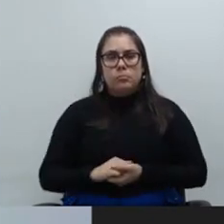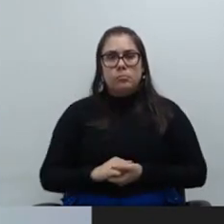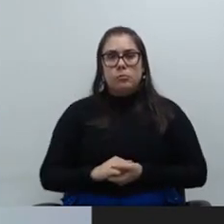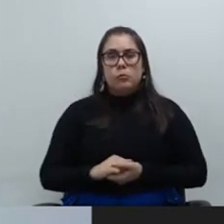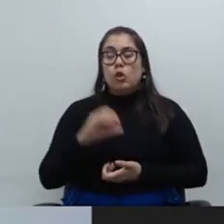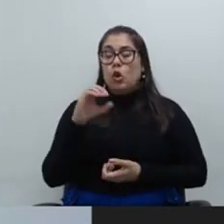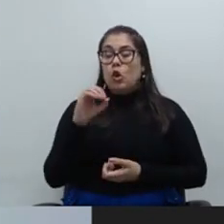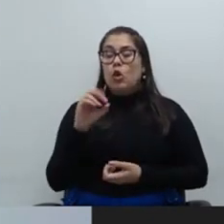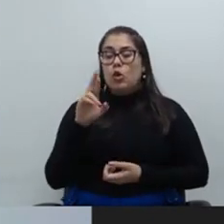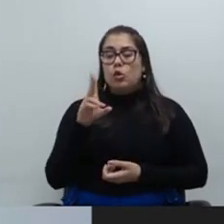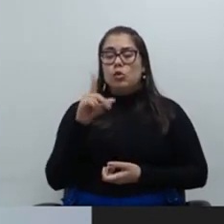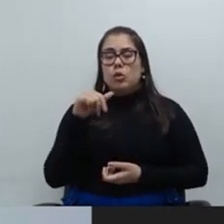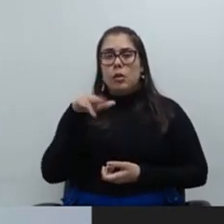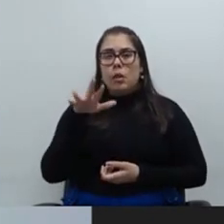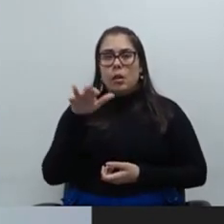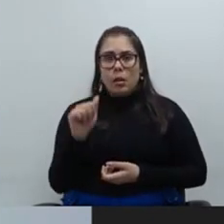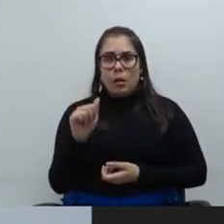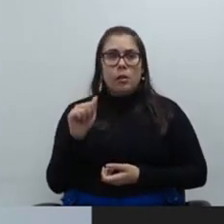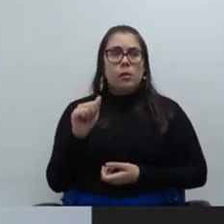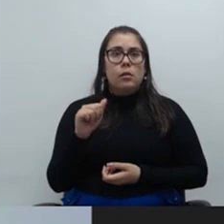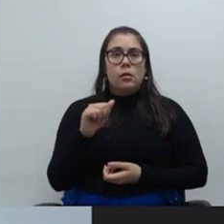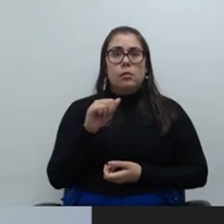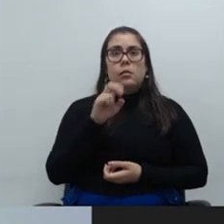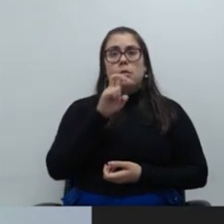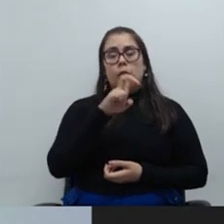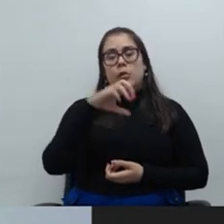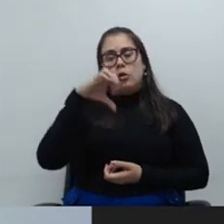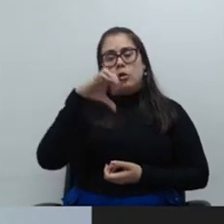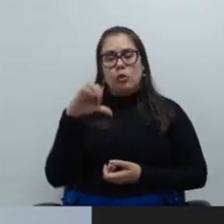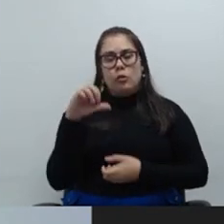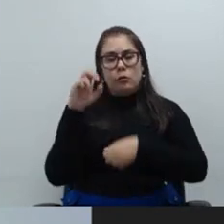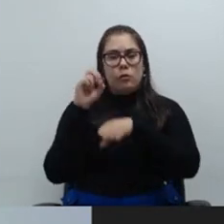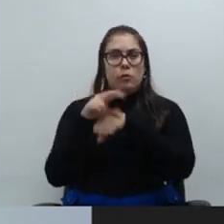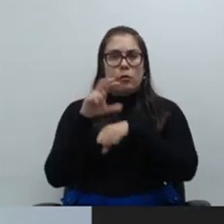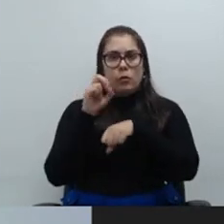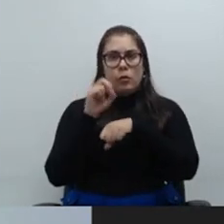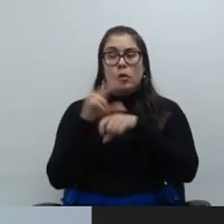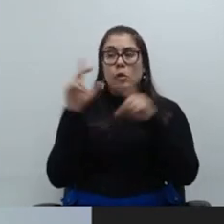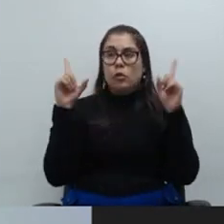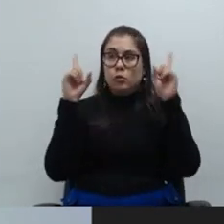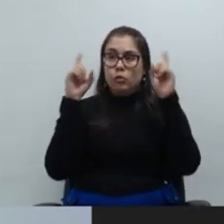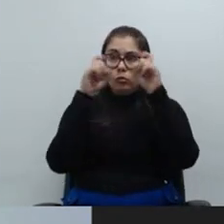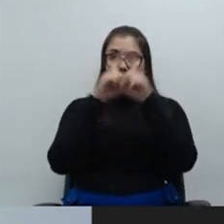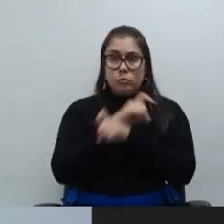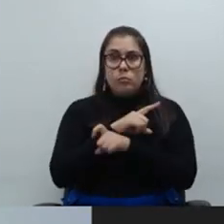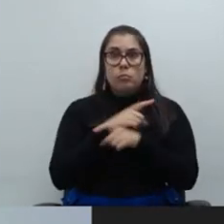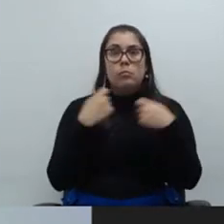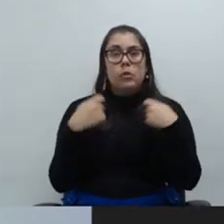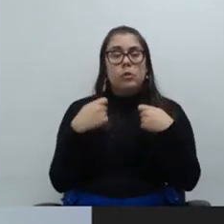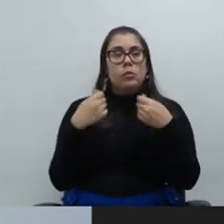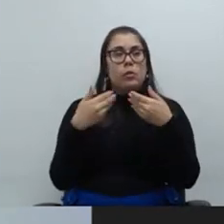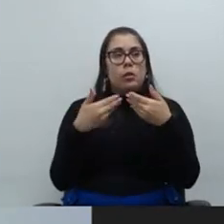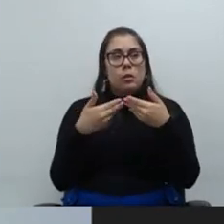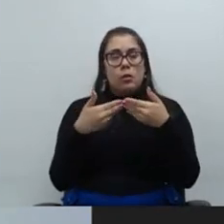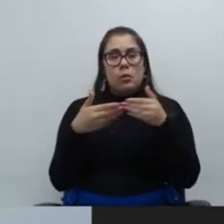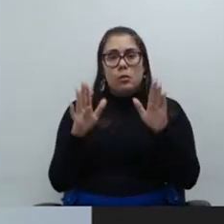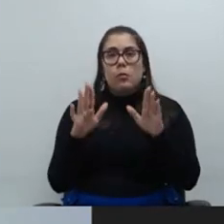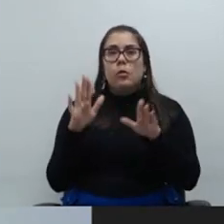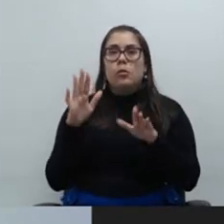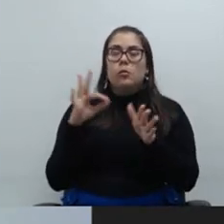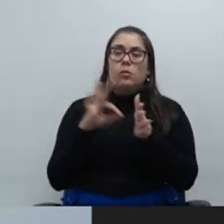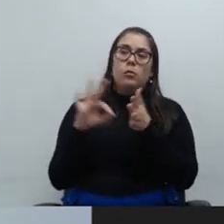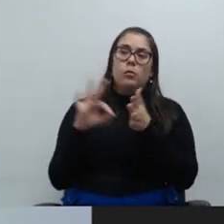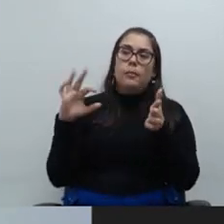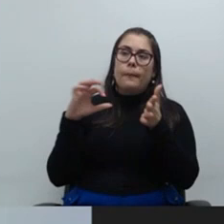ordinária ou designação remanescente para 50 novas vagas e a dificuldade é só essa basta a gestão abrir novamente o ato para a inscrição nos